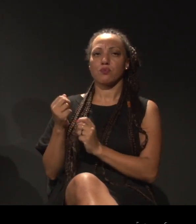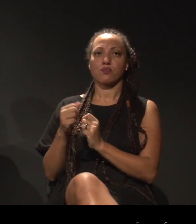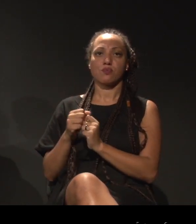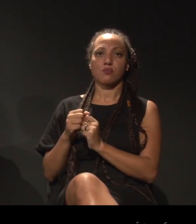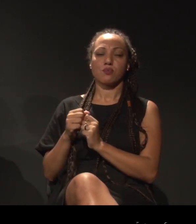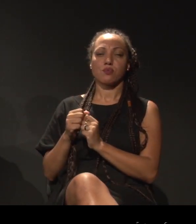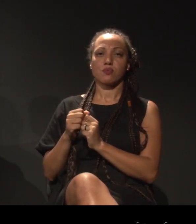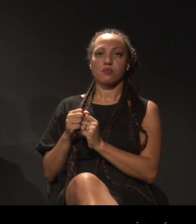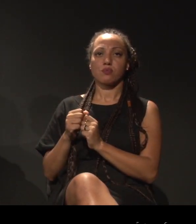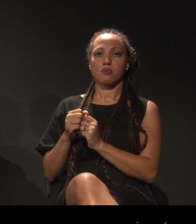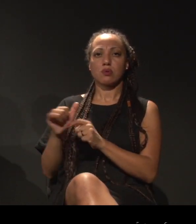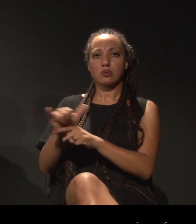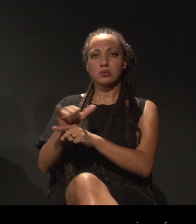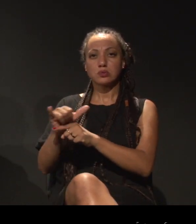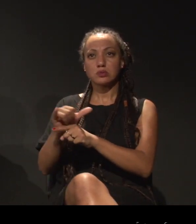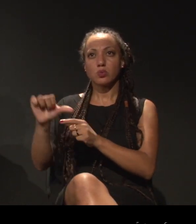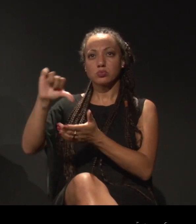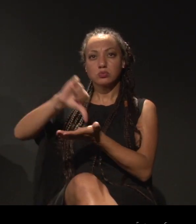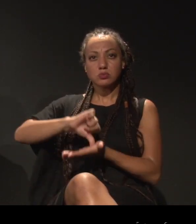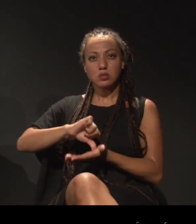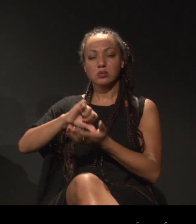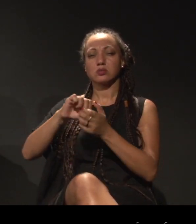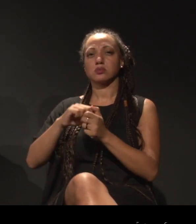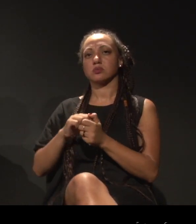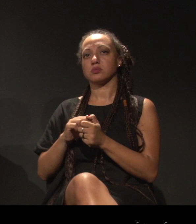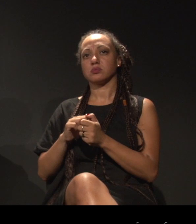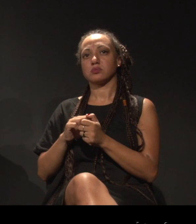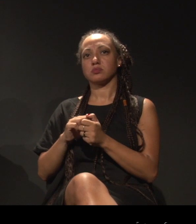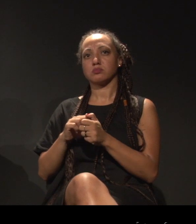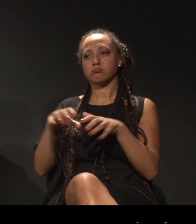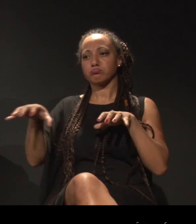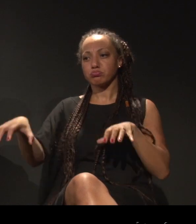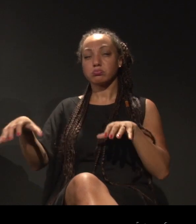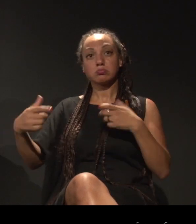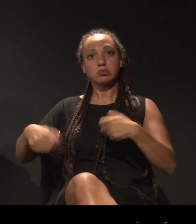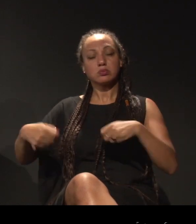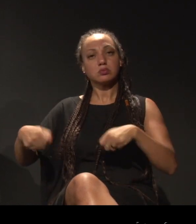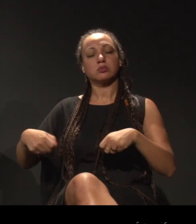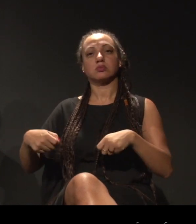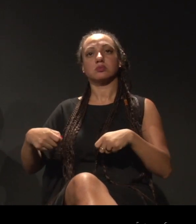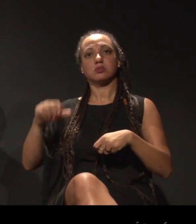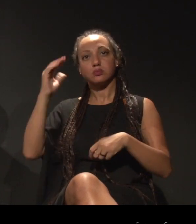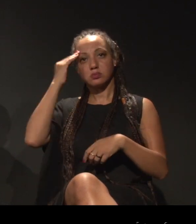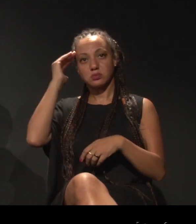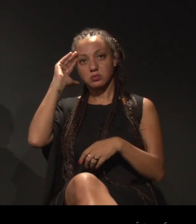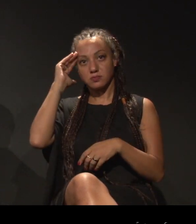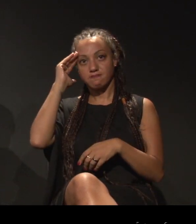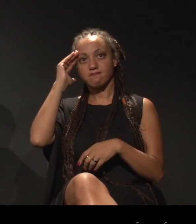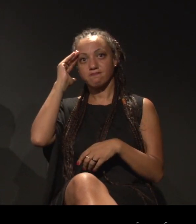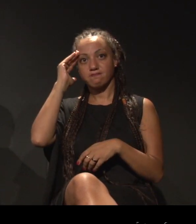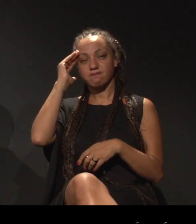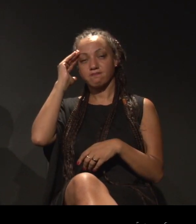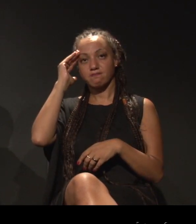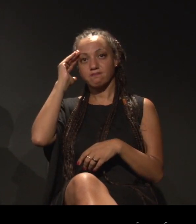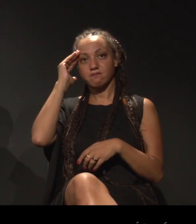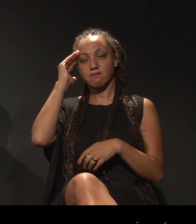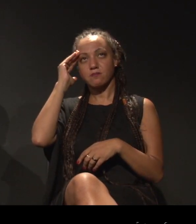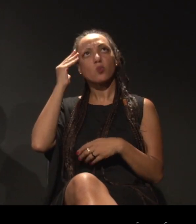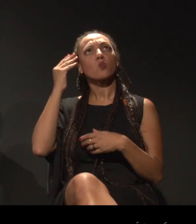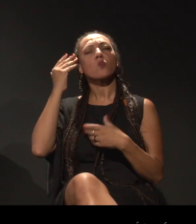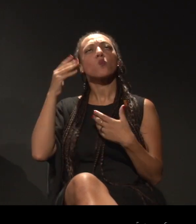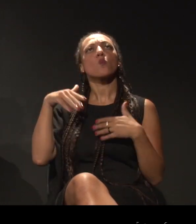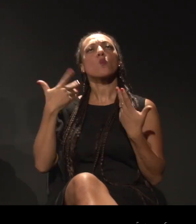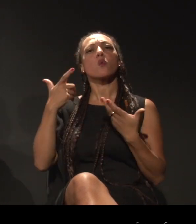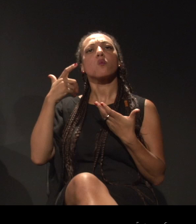formas de organização do centro, precisam tomar pé desse lugar